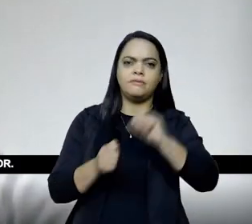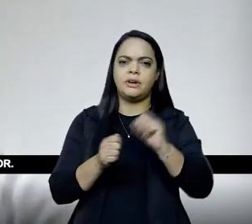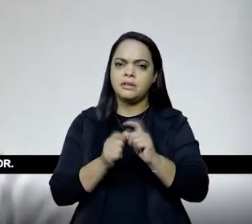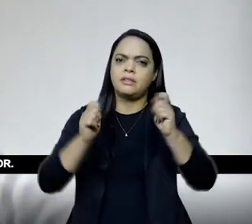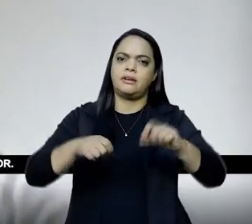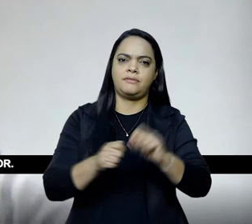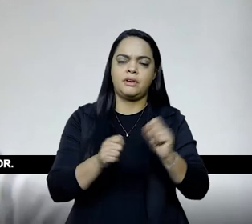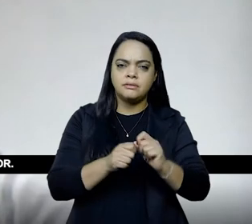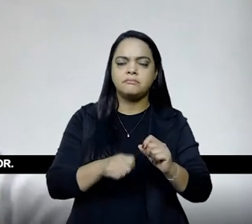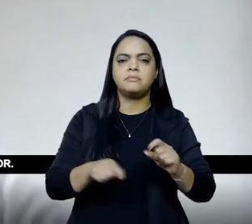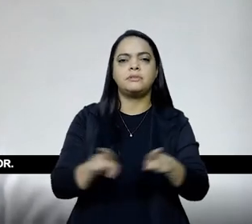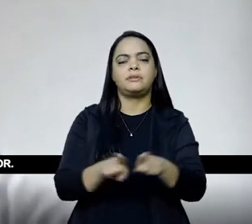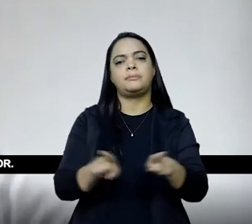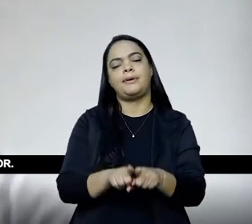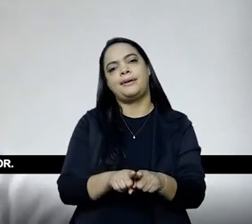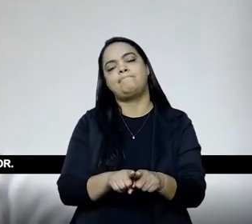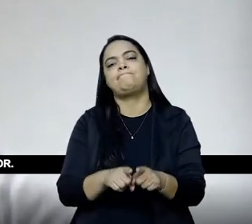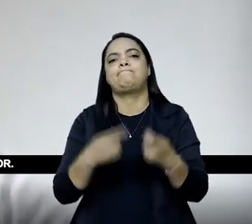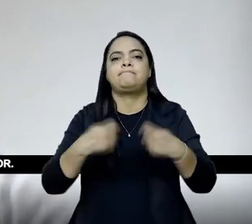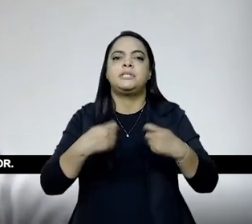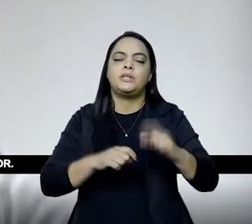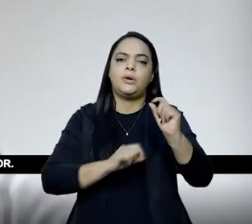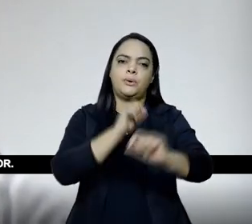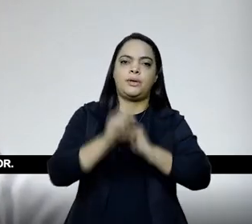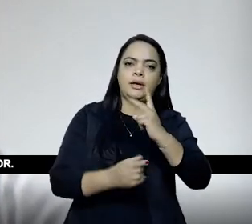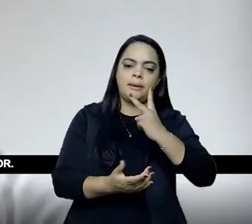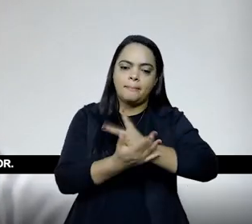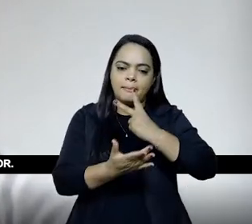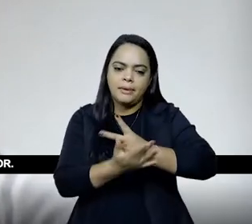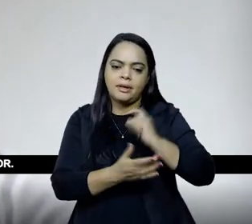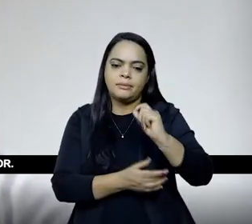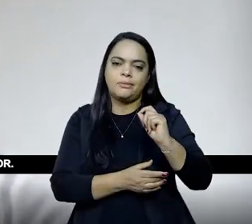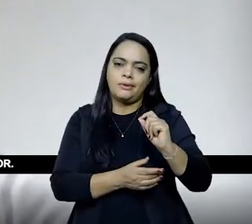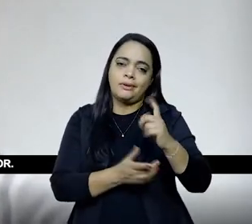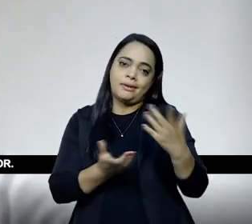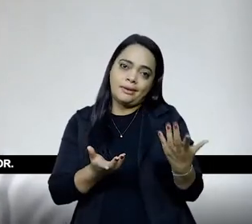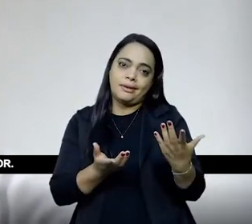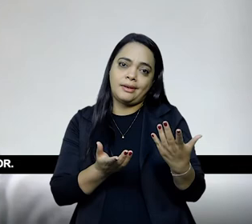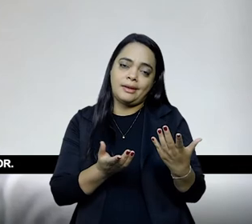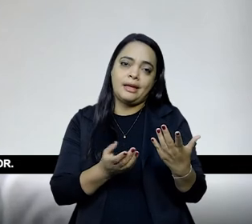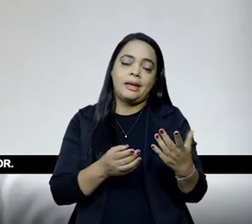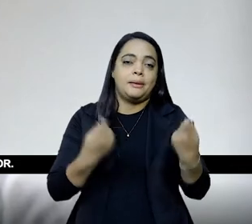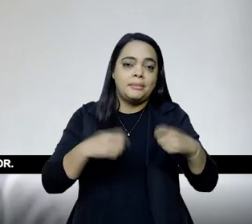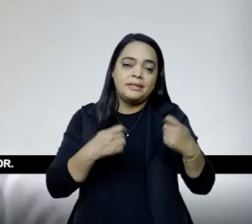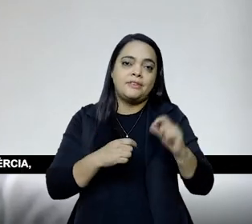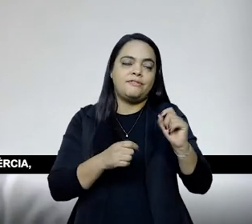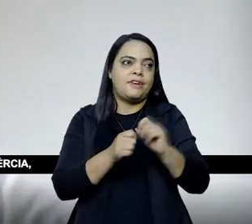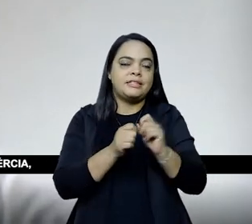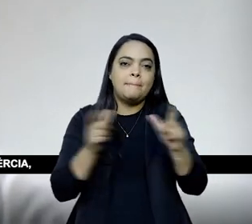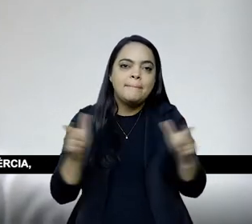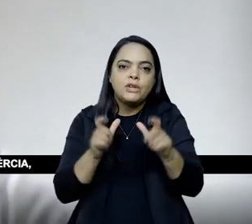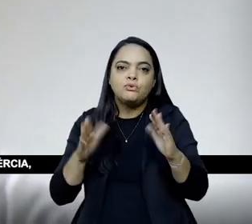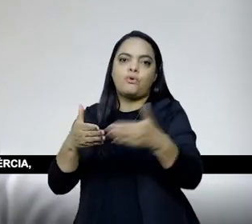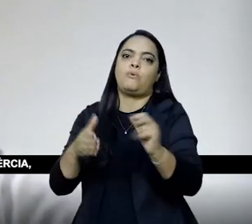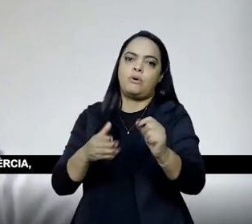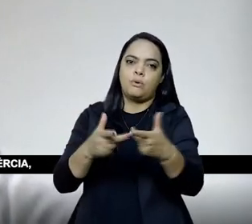que pode fazer, ao mesmo tempo, ter, ainda que eu acho que aí com menos ênfase, coisa para o ensino superior. Quando eu falo